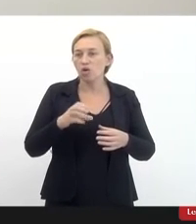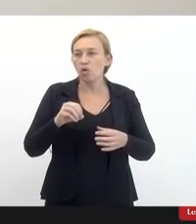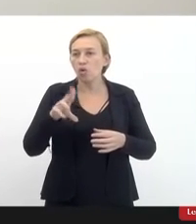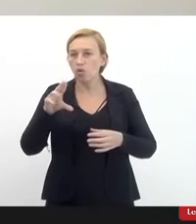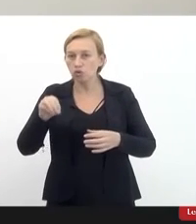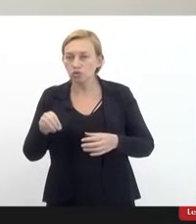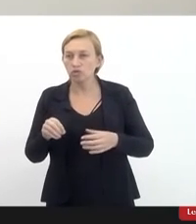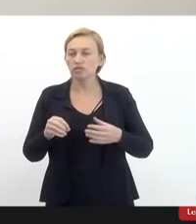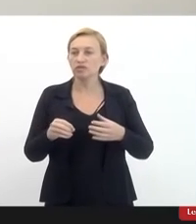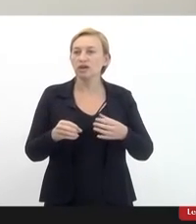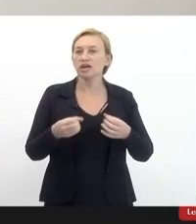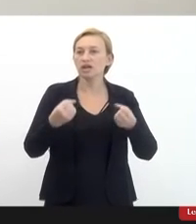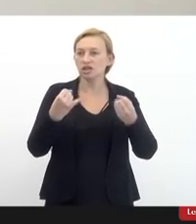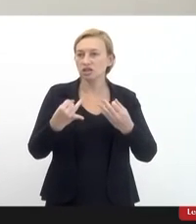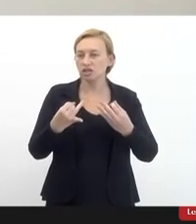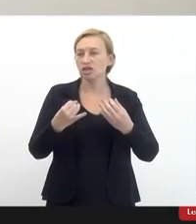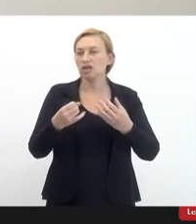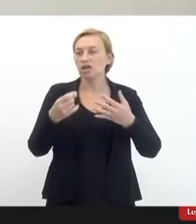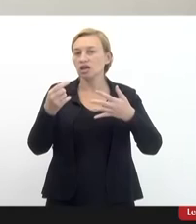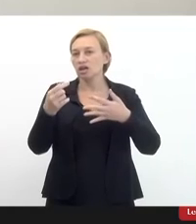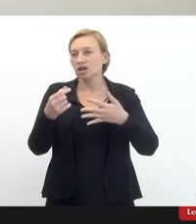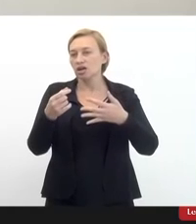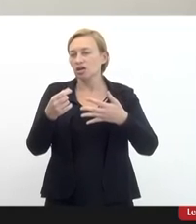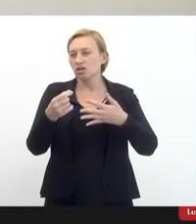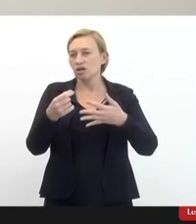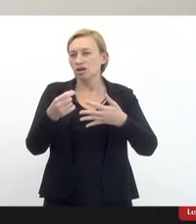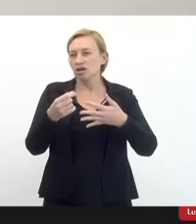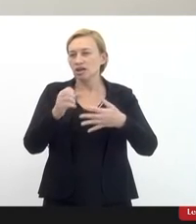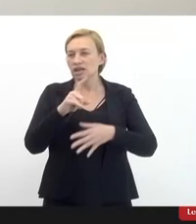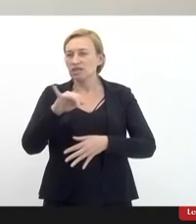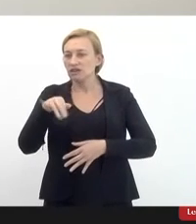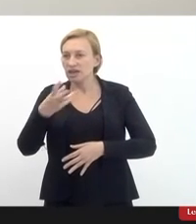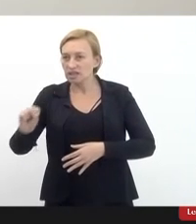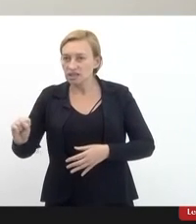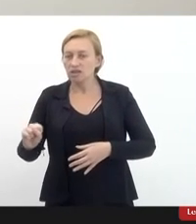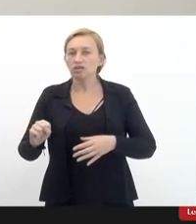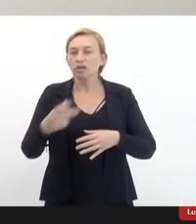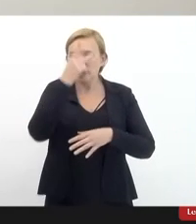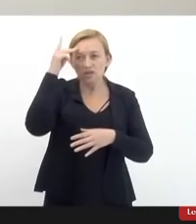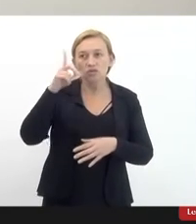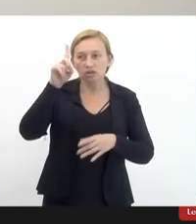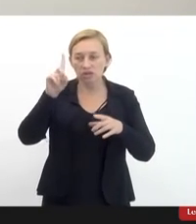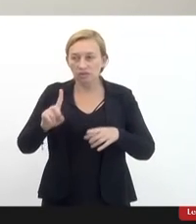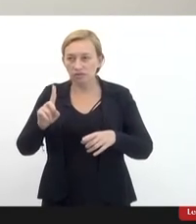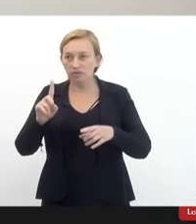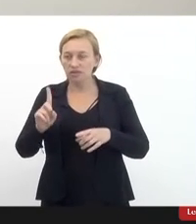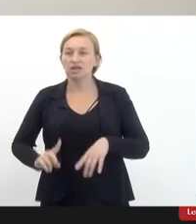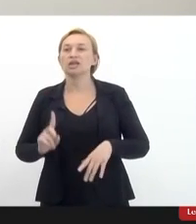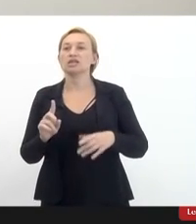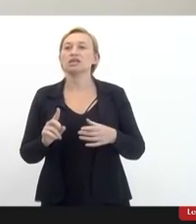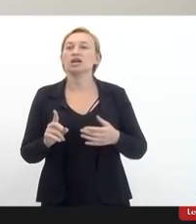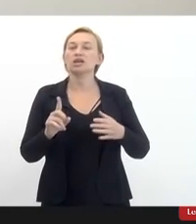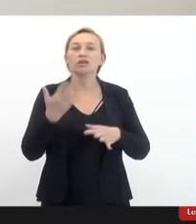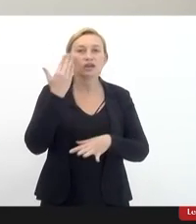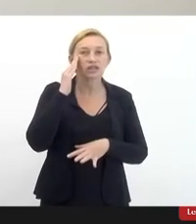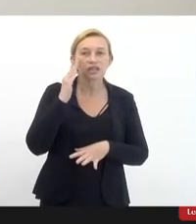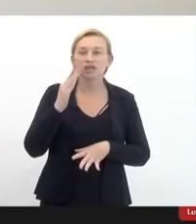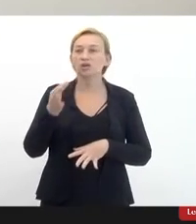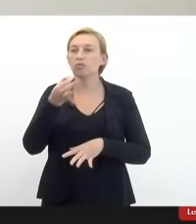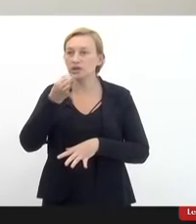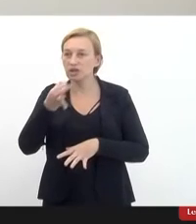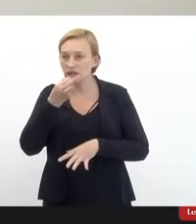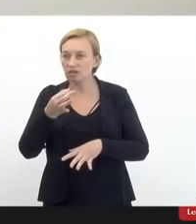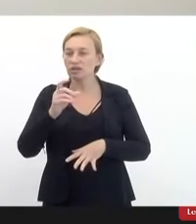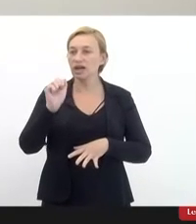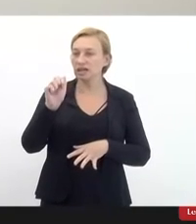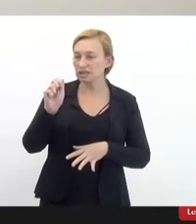fazer a classificação das pessoas com deficiência então entendo como muito positiva essa manifestação da Andréa e manifestação do Charles com